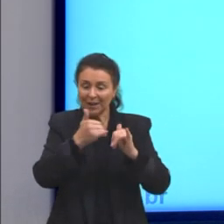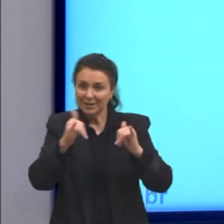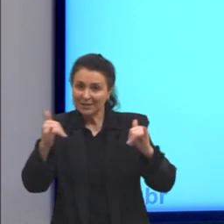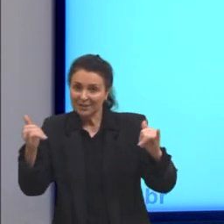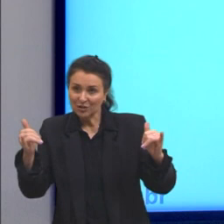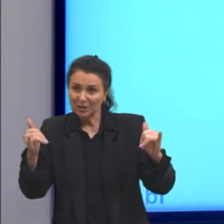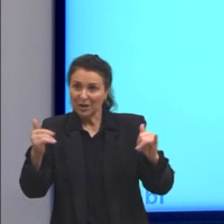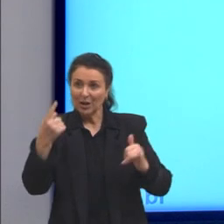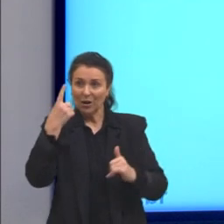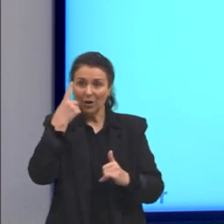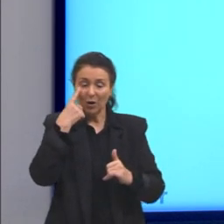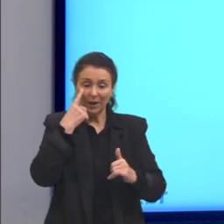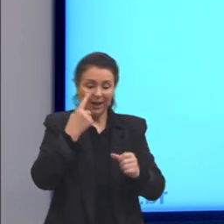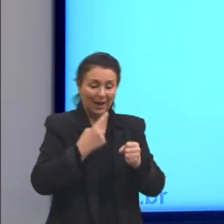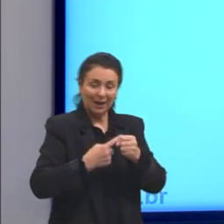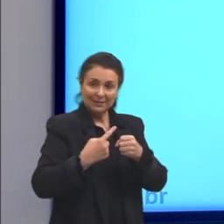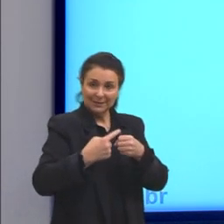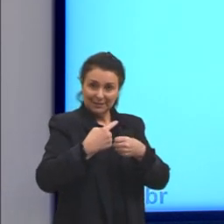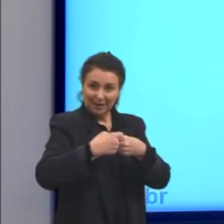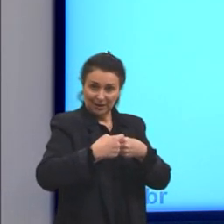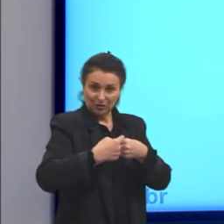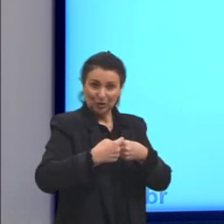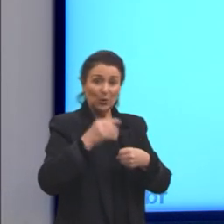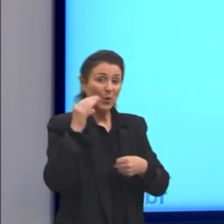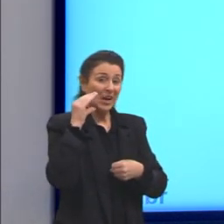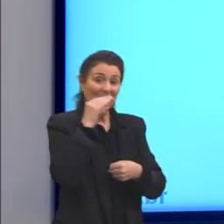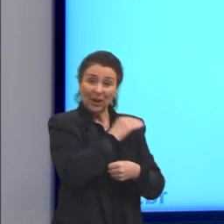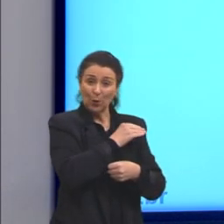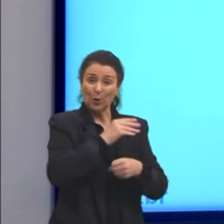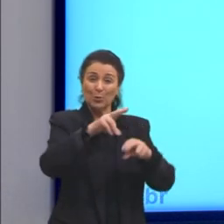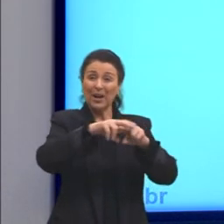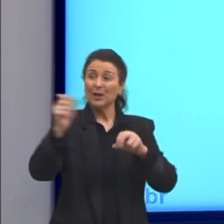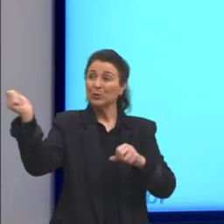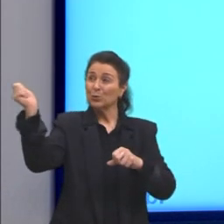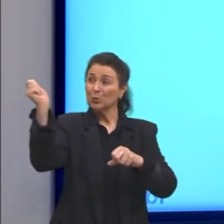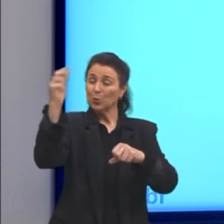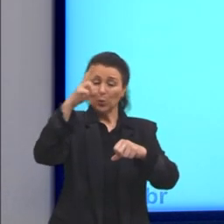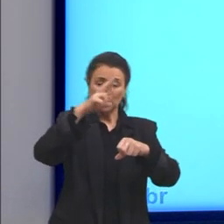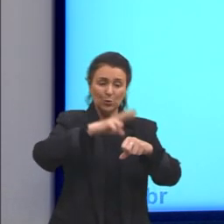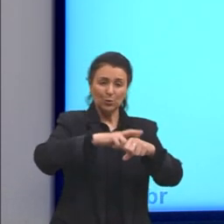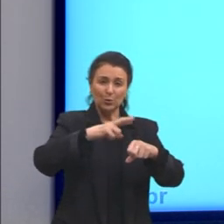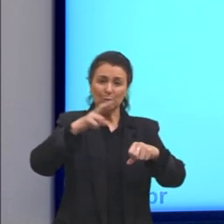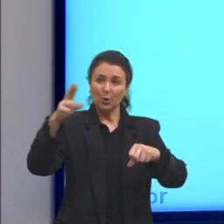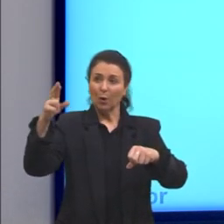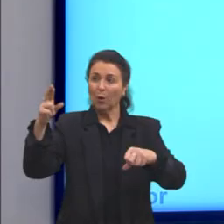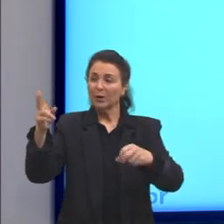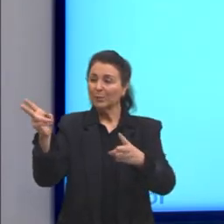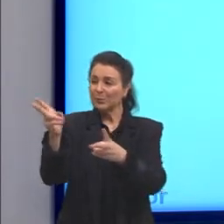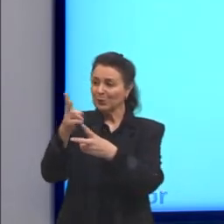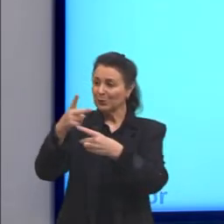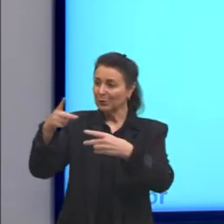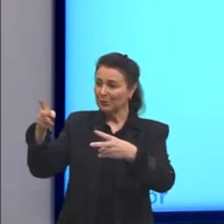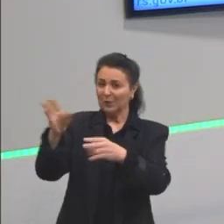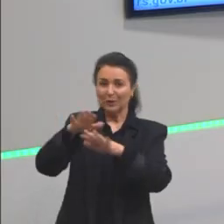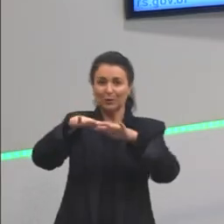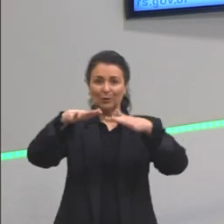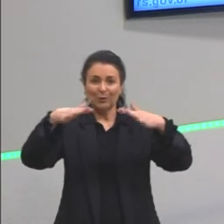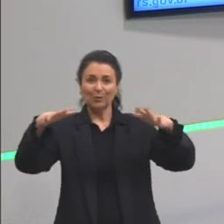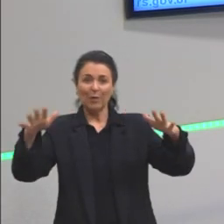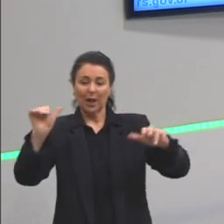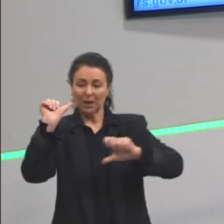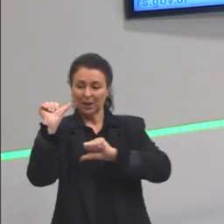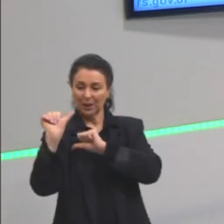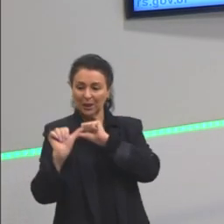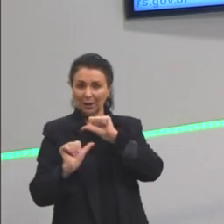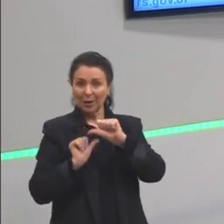cidade sofrendo bastante a radiação solar, e a brisa marítmica, que vem da região onde a gente